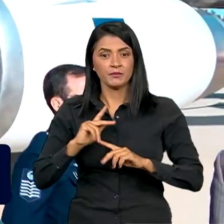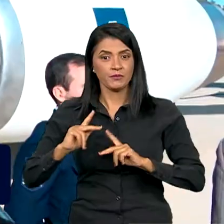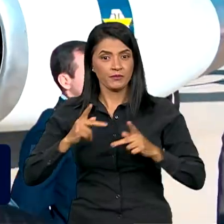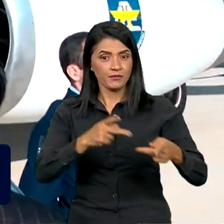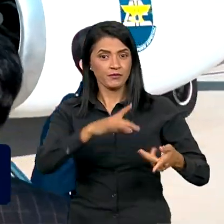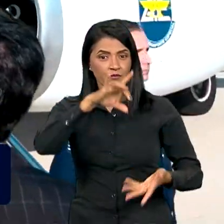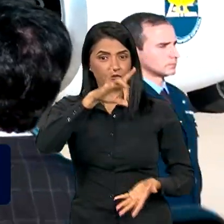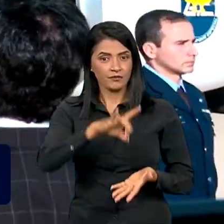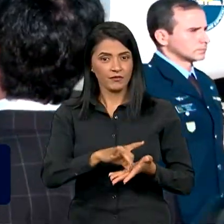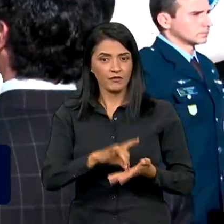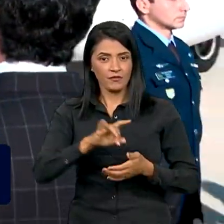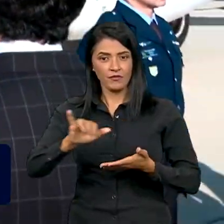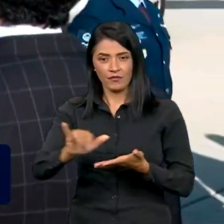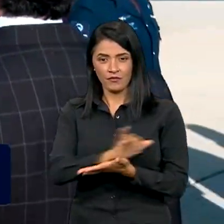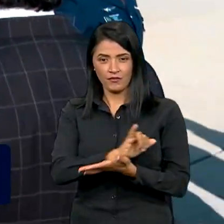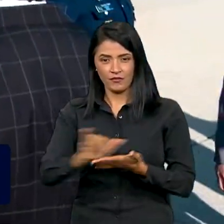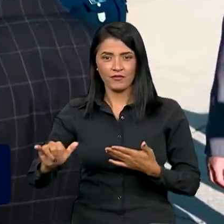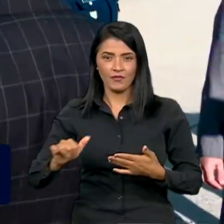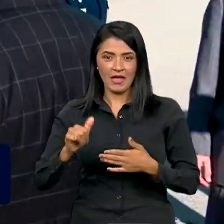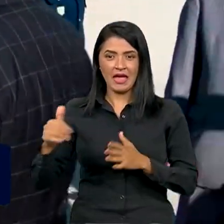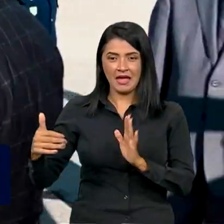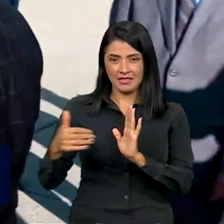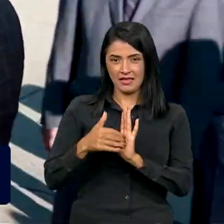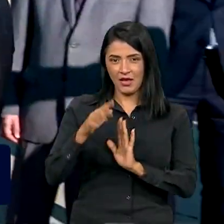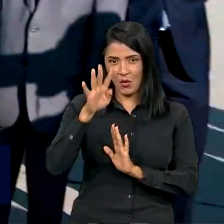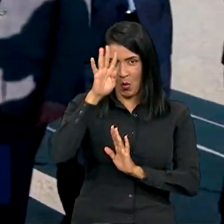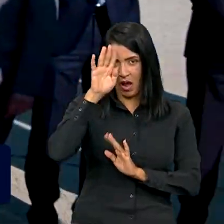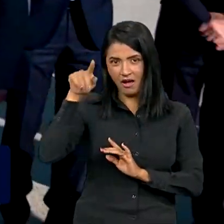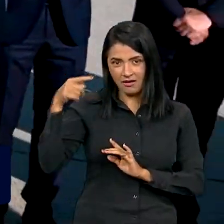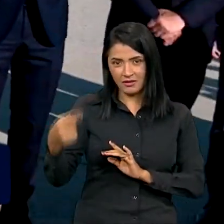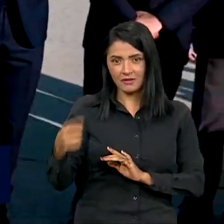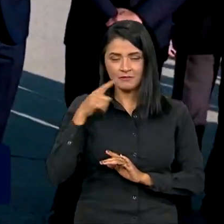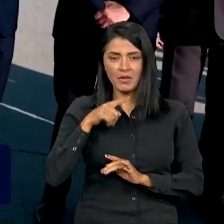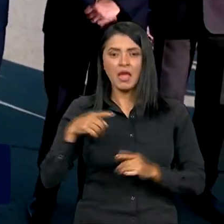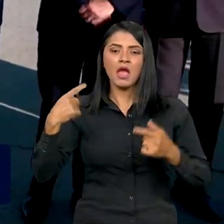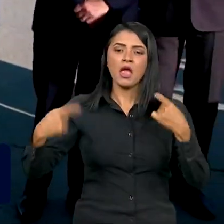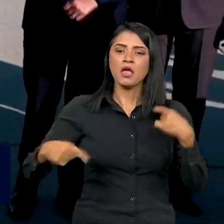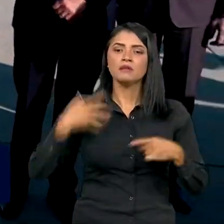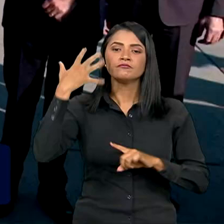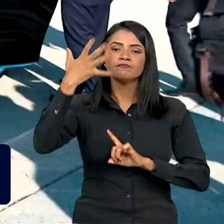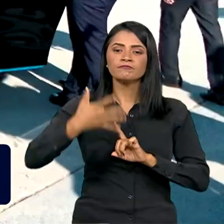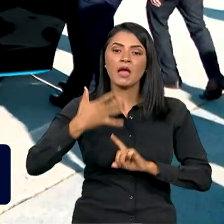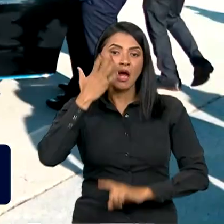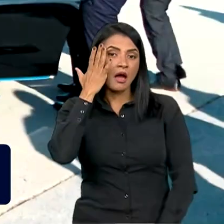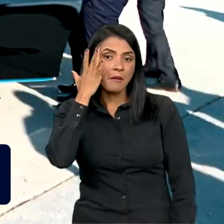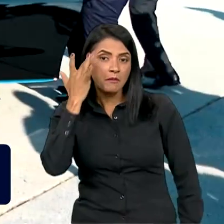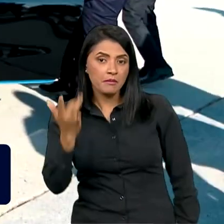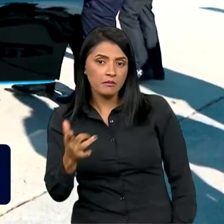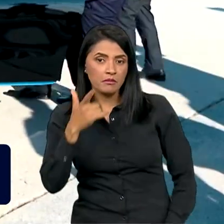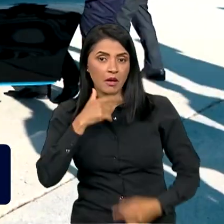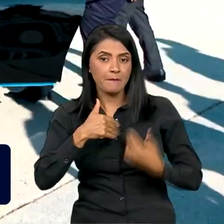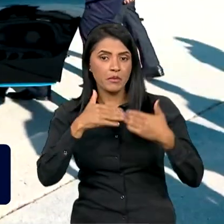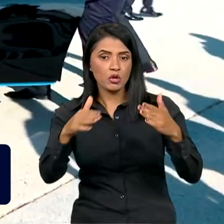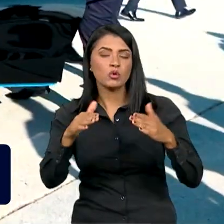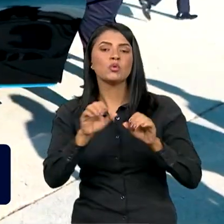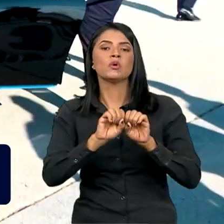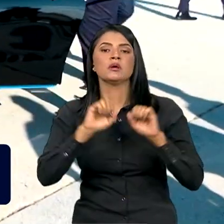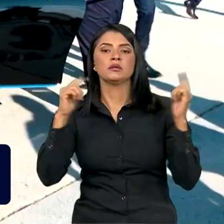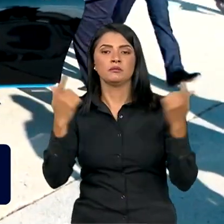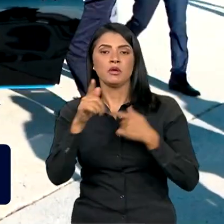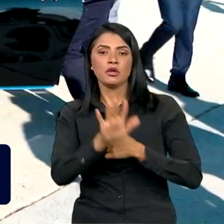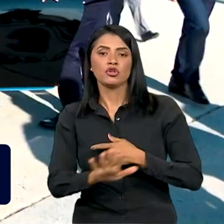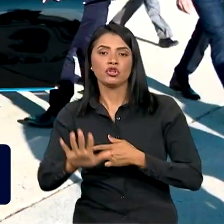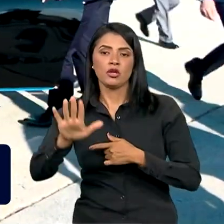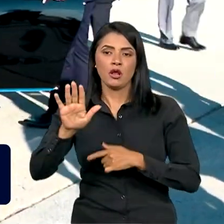oficial a Nova Iorque até a próxima quarta-feira, Lula discursa amanhã na abertura da Assembleia Geral